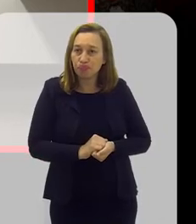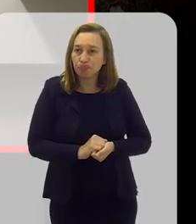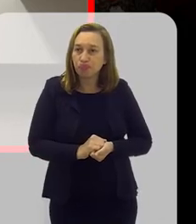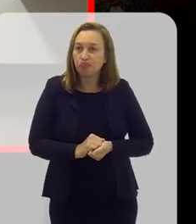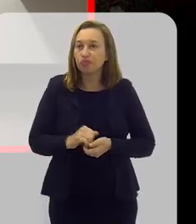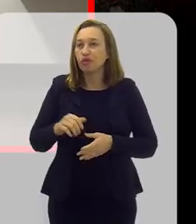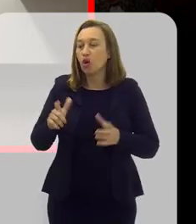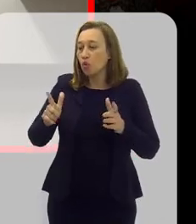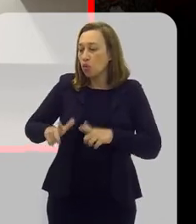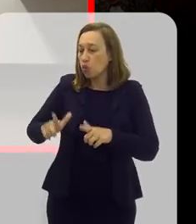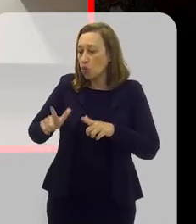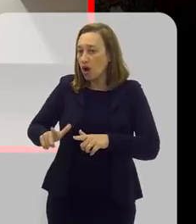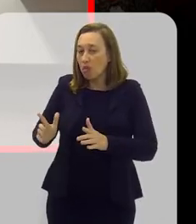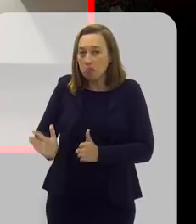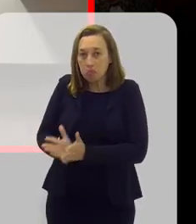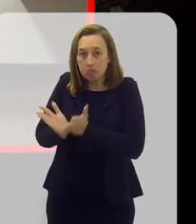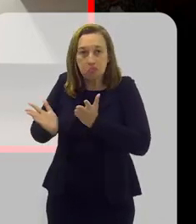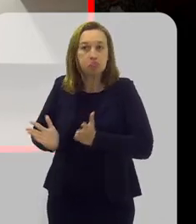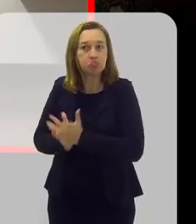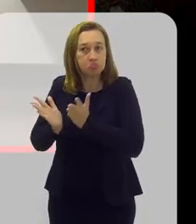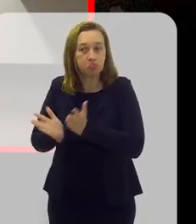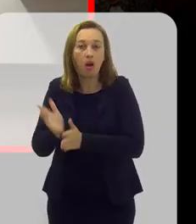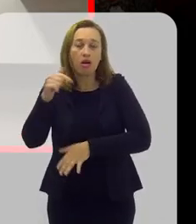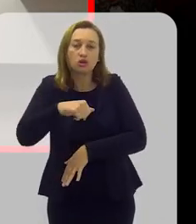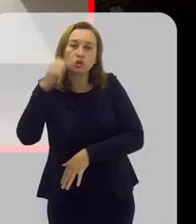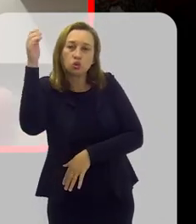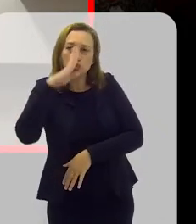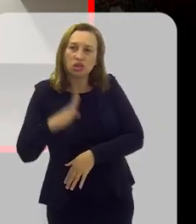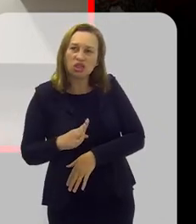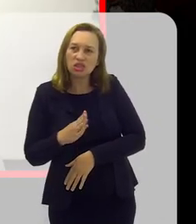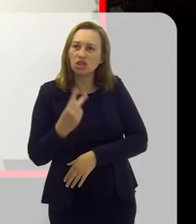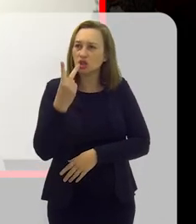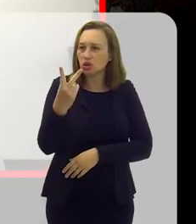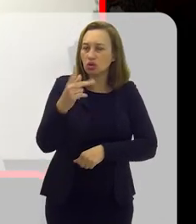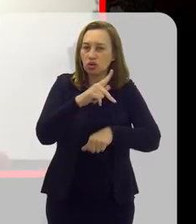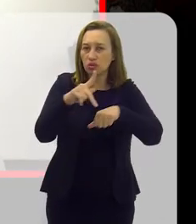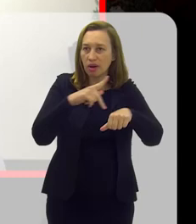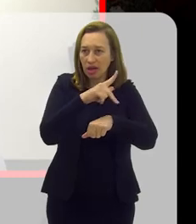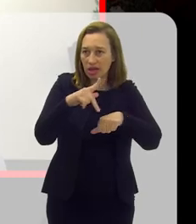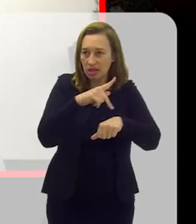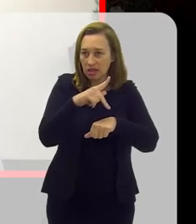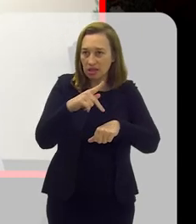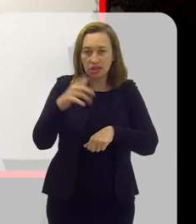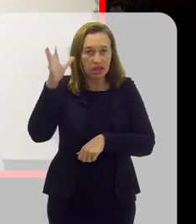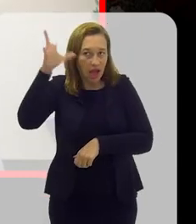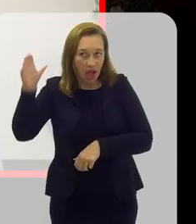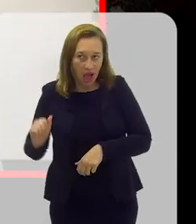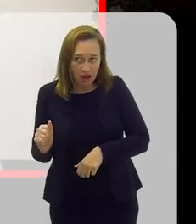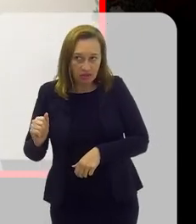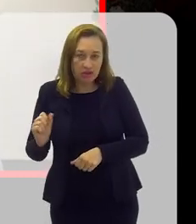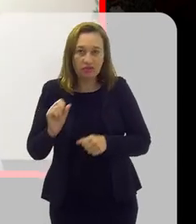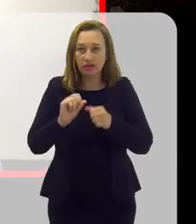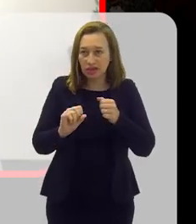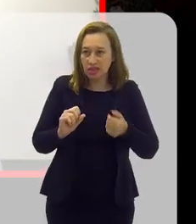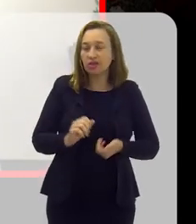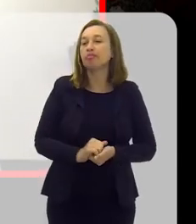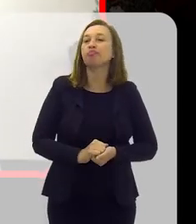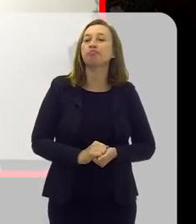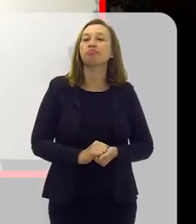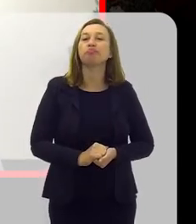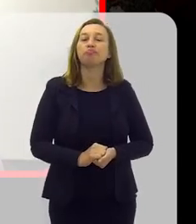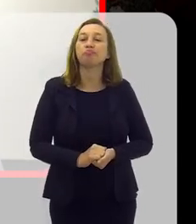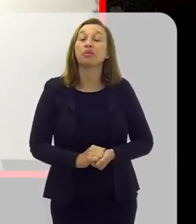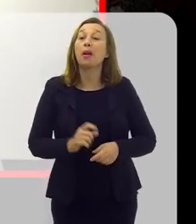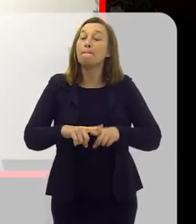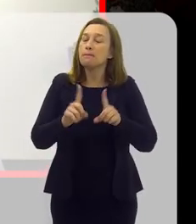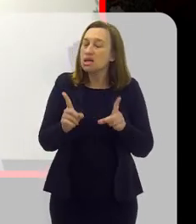vulnerabilidade social mesmo, aqui no Brasil e em dois países na África, né? A gente atua no queira e em Moçambique também.